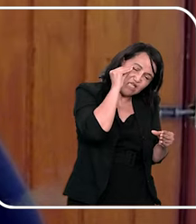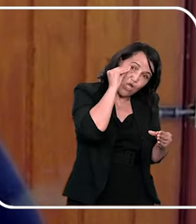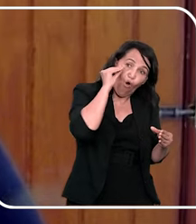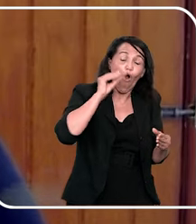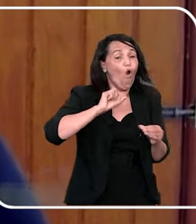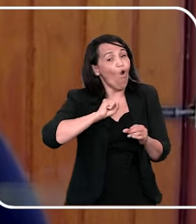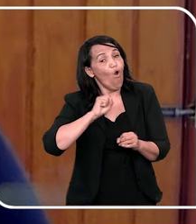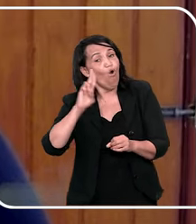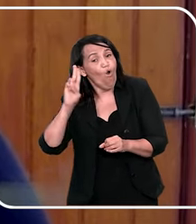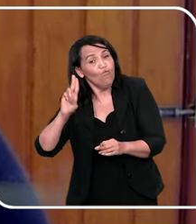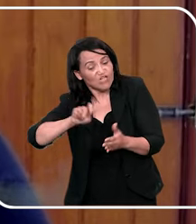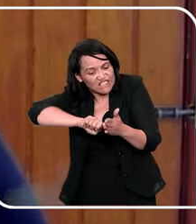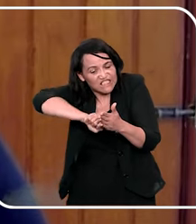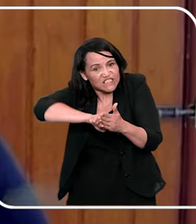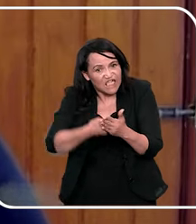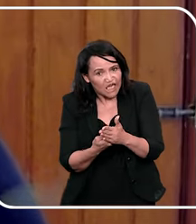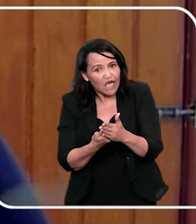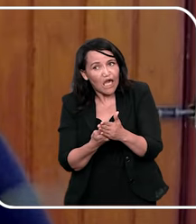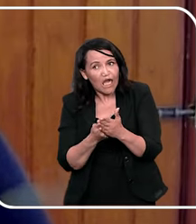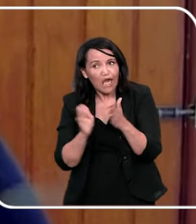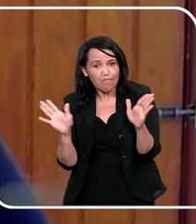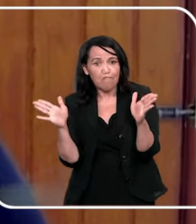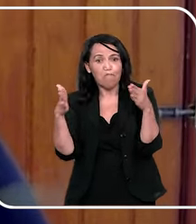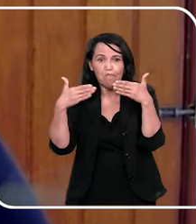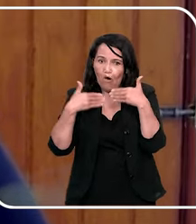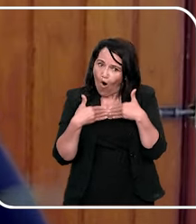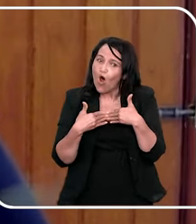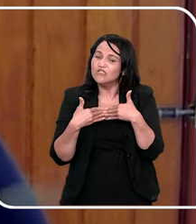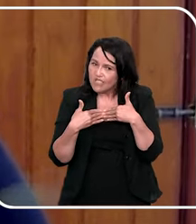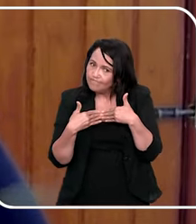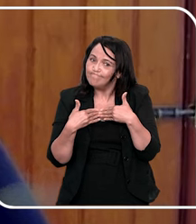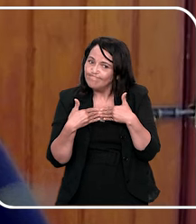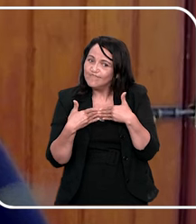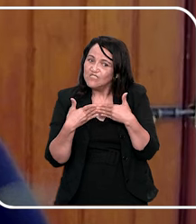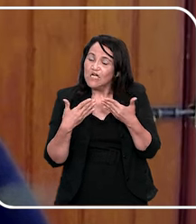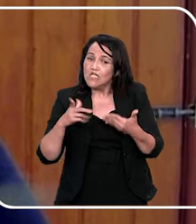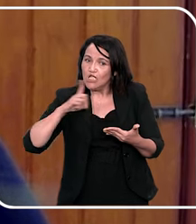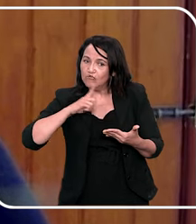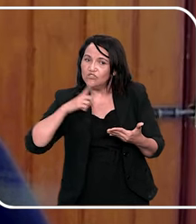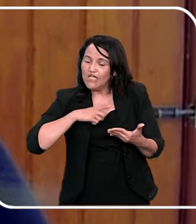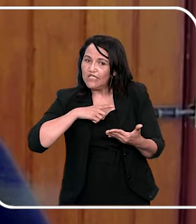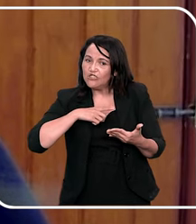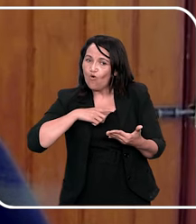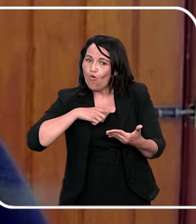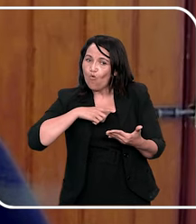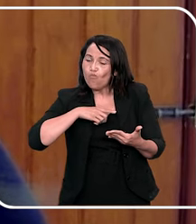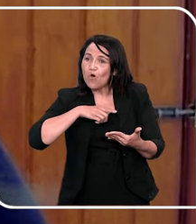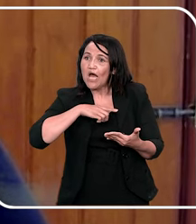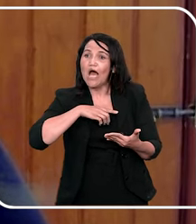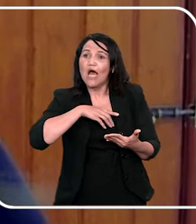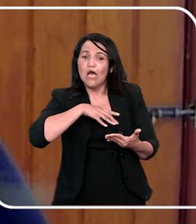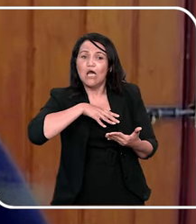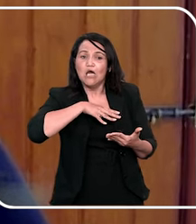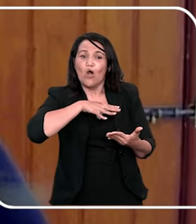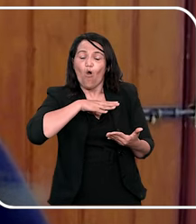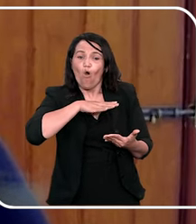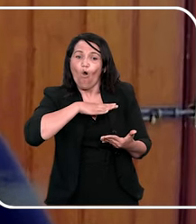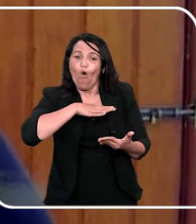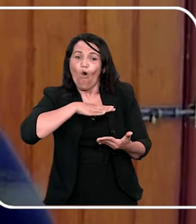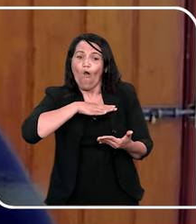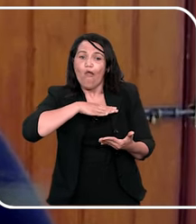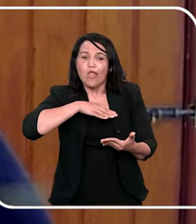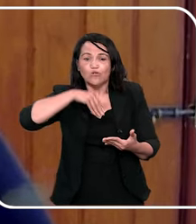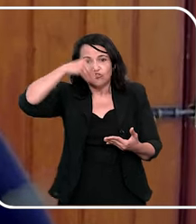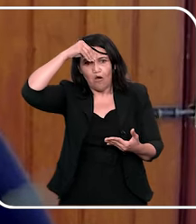sem saber, eu tenho uma filhada que mora comigo desde os cinco anos e quando eu recebia uns